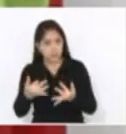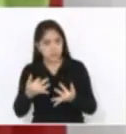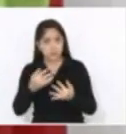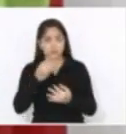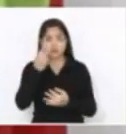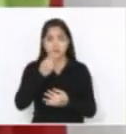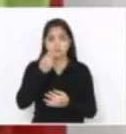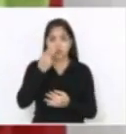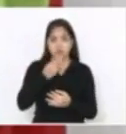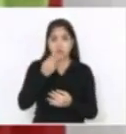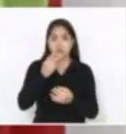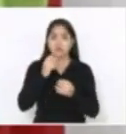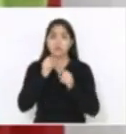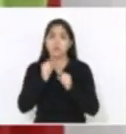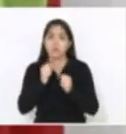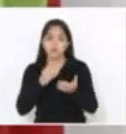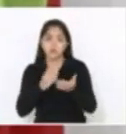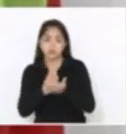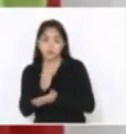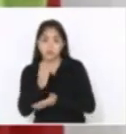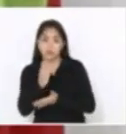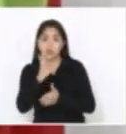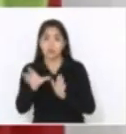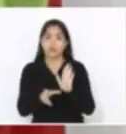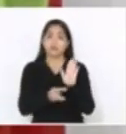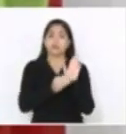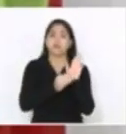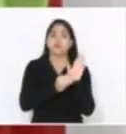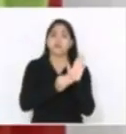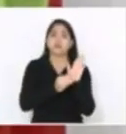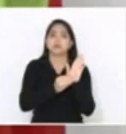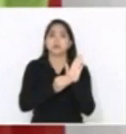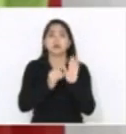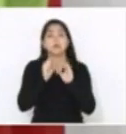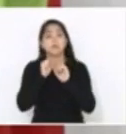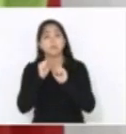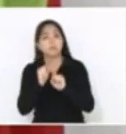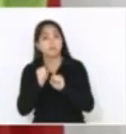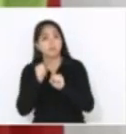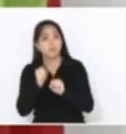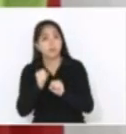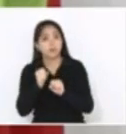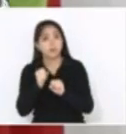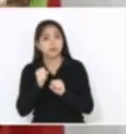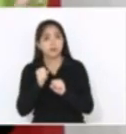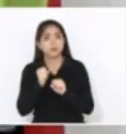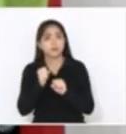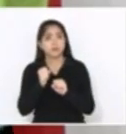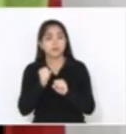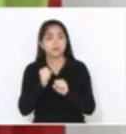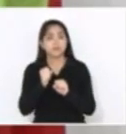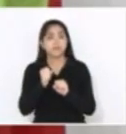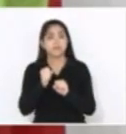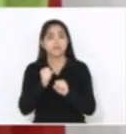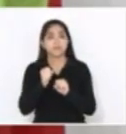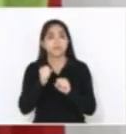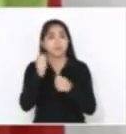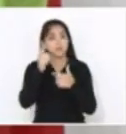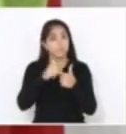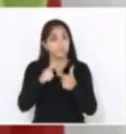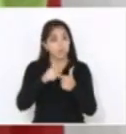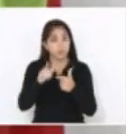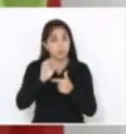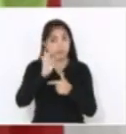gente, podendo aprovar uma emenda nesse sentido, pode comprometer esse